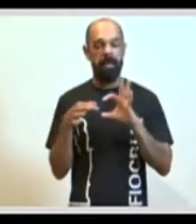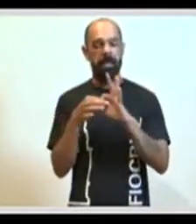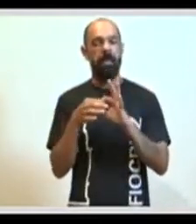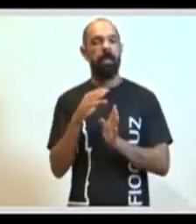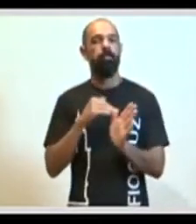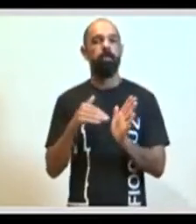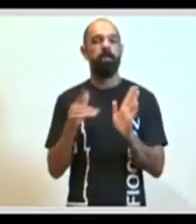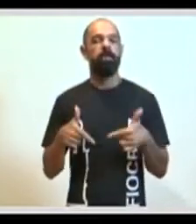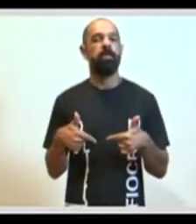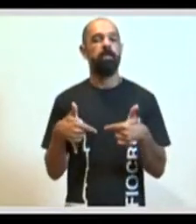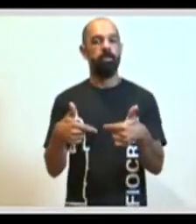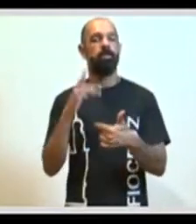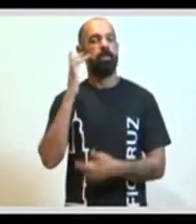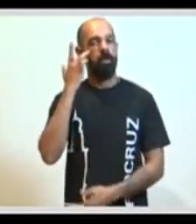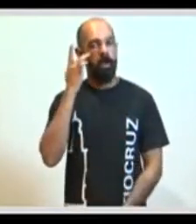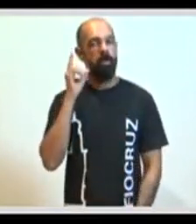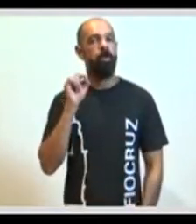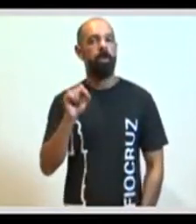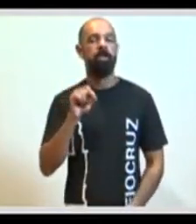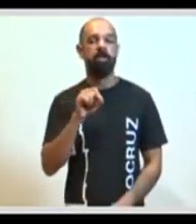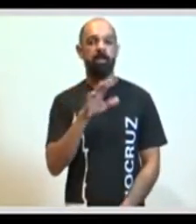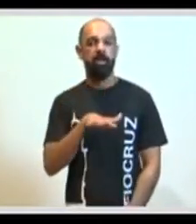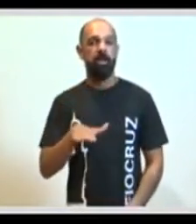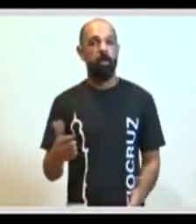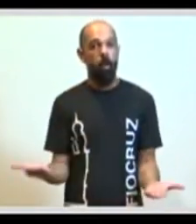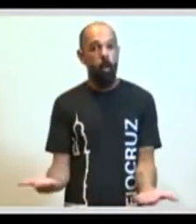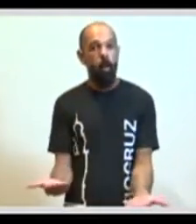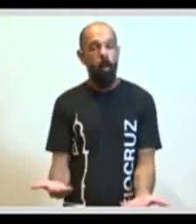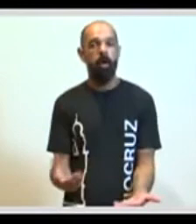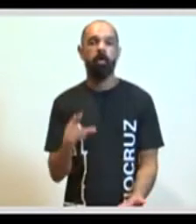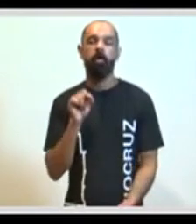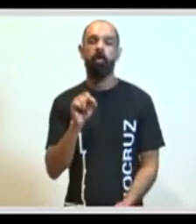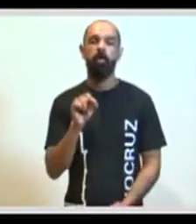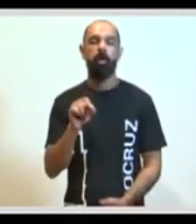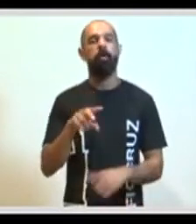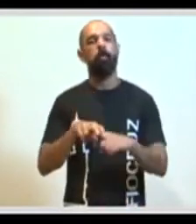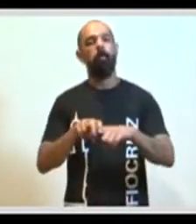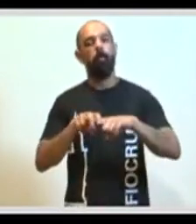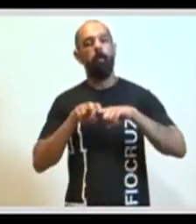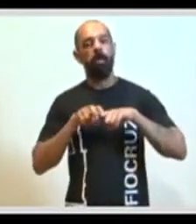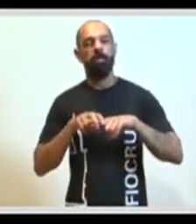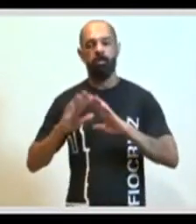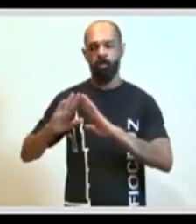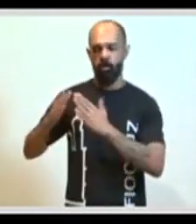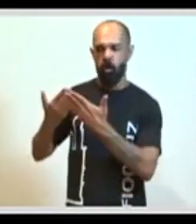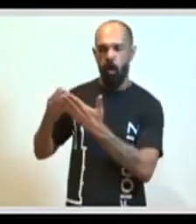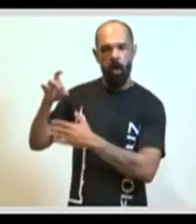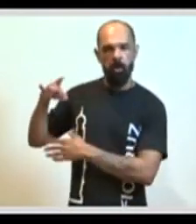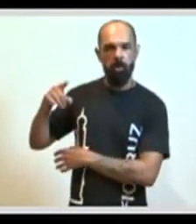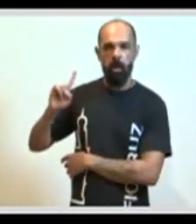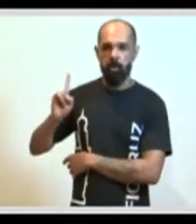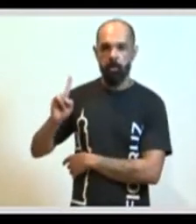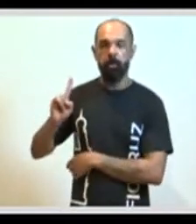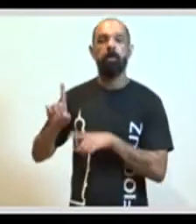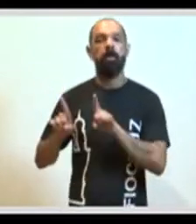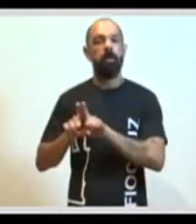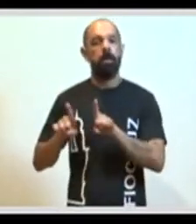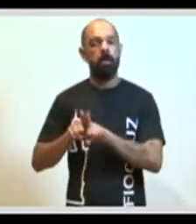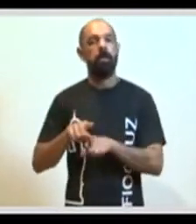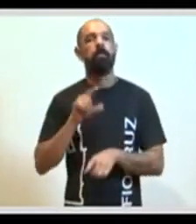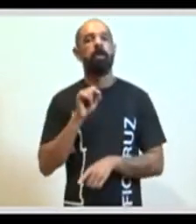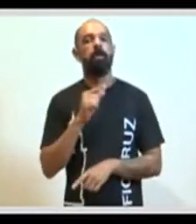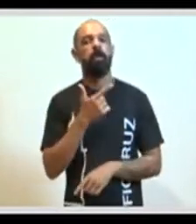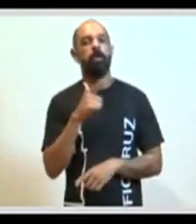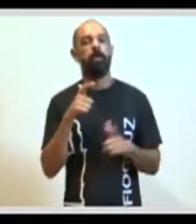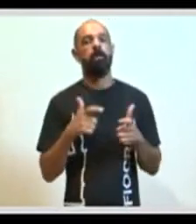as ações, e eu acho que a questão das crianças hoje em dia, não só por conta das escolas, mas acho que todas as